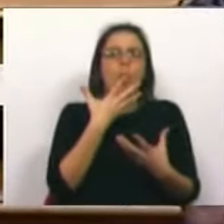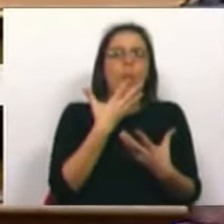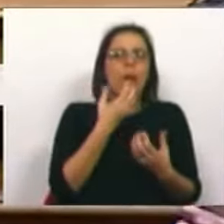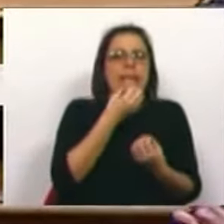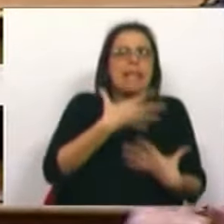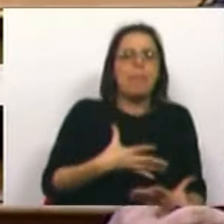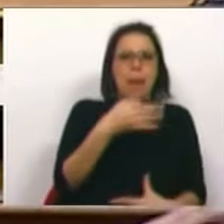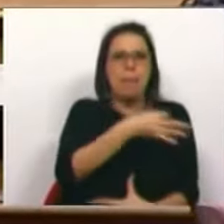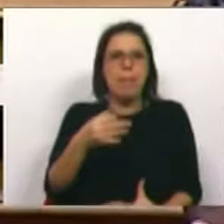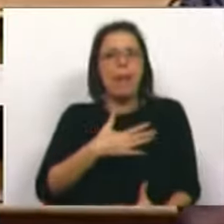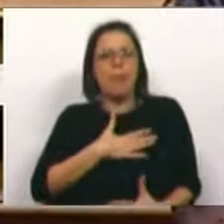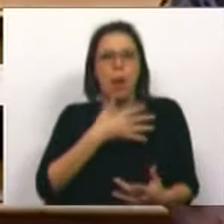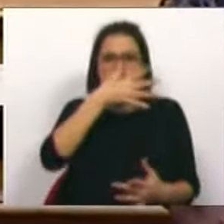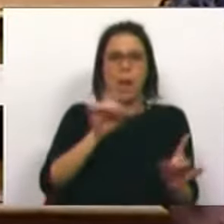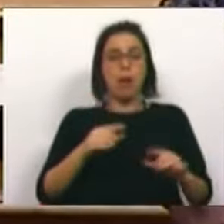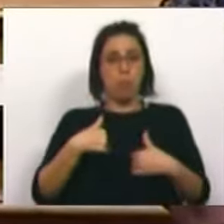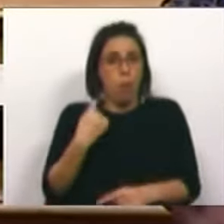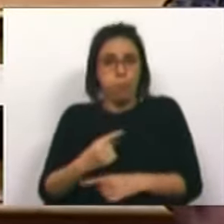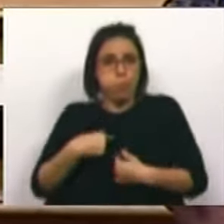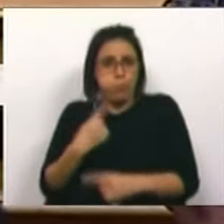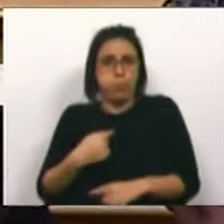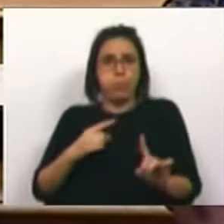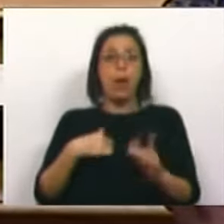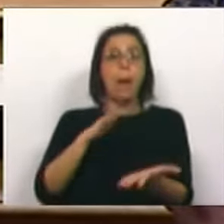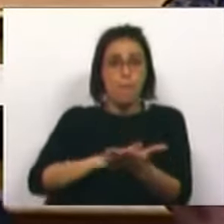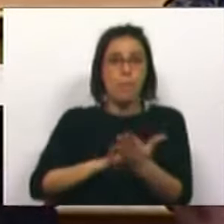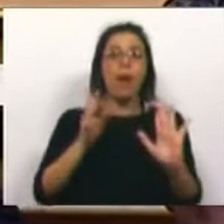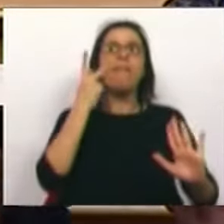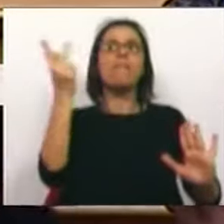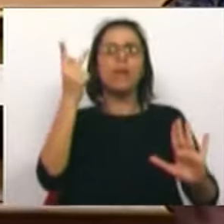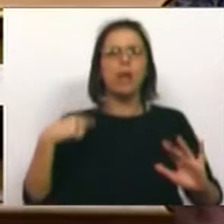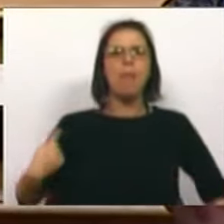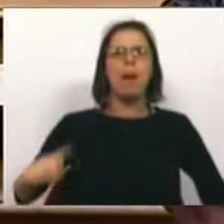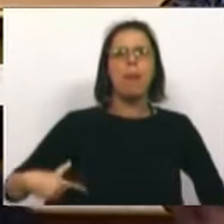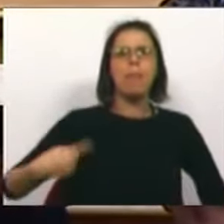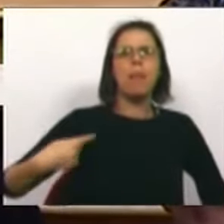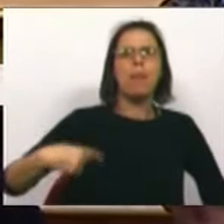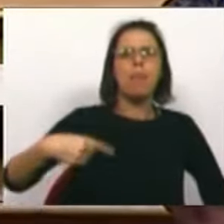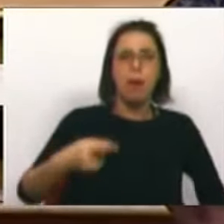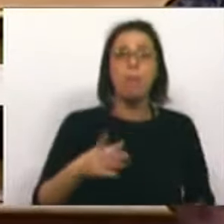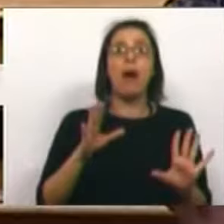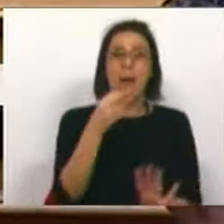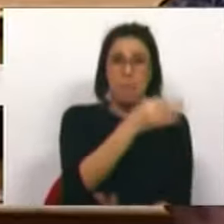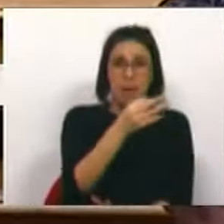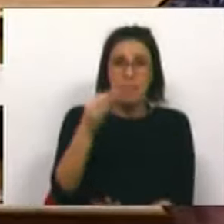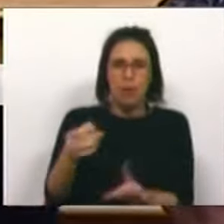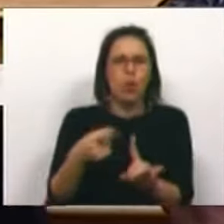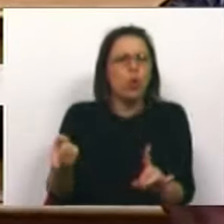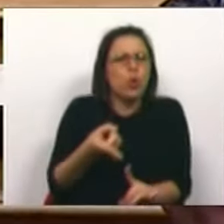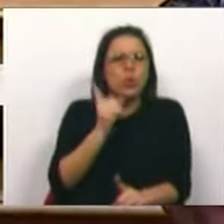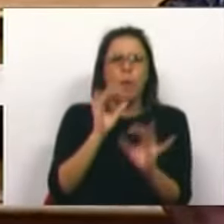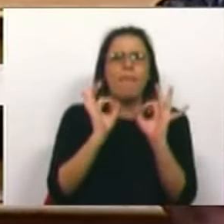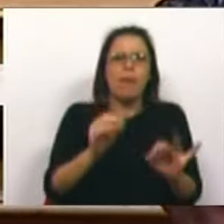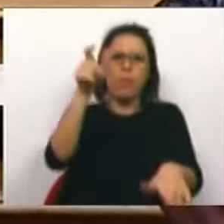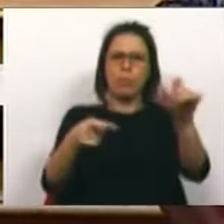simpatia pelas PPPs. O PCP também não. Tem a prova da vida de todos os dias que estes PPPs não servem